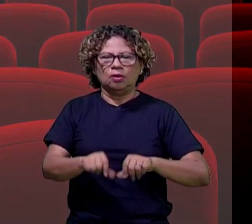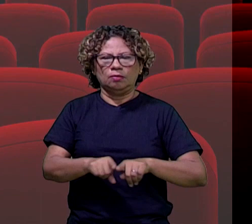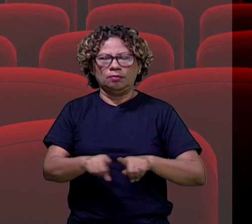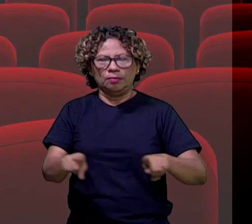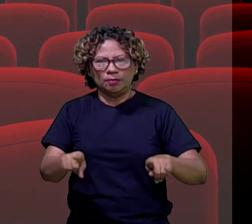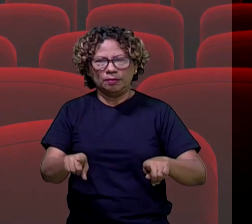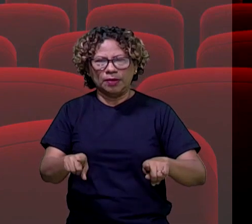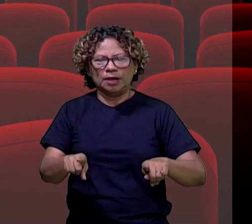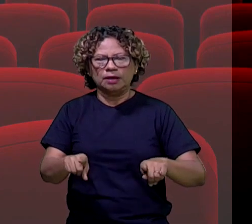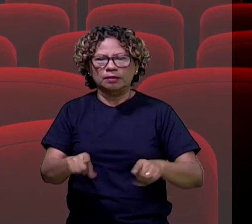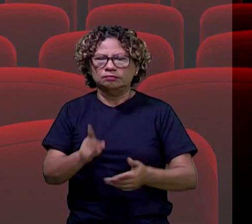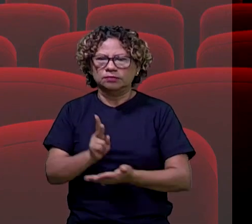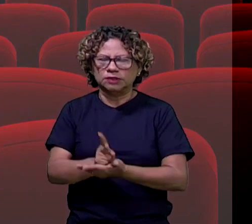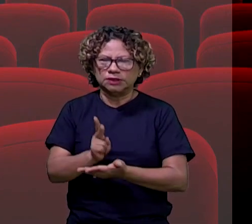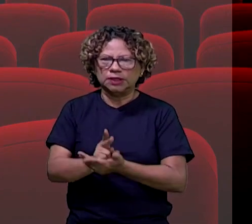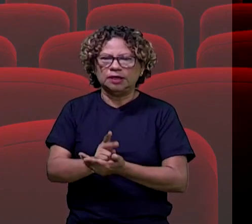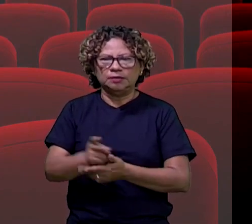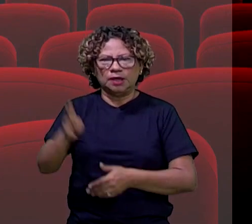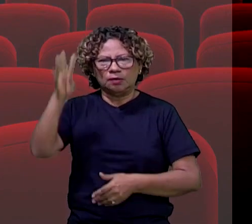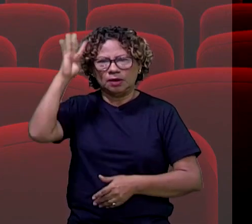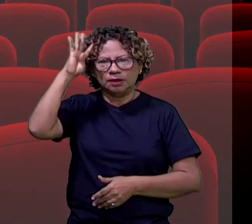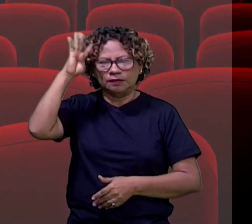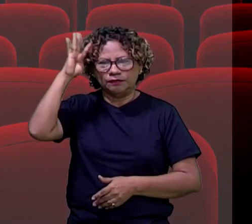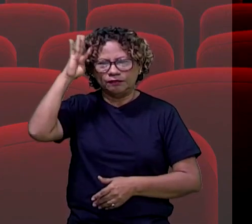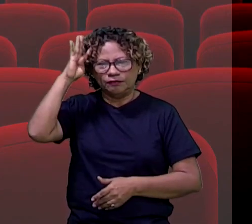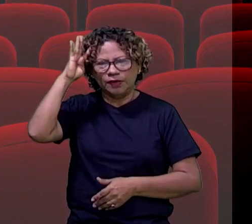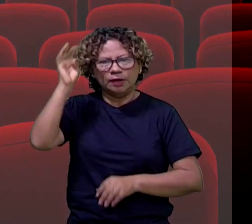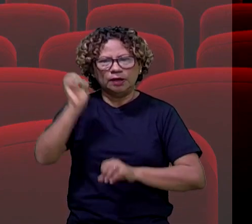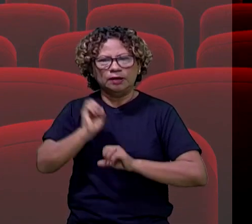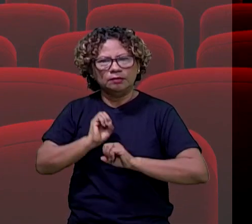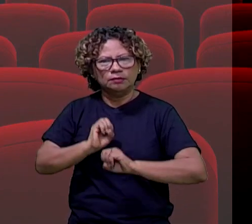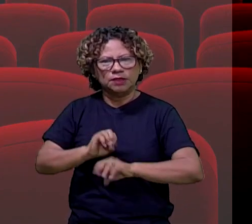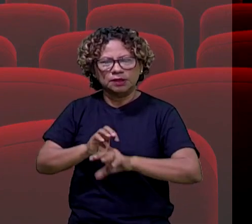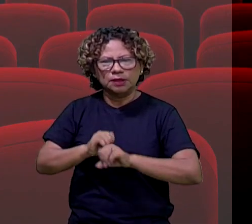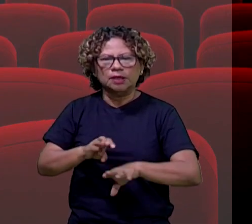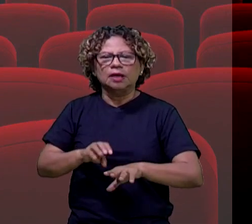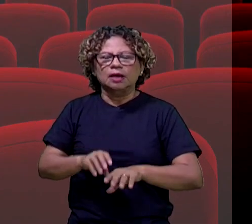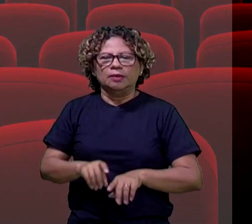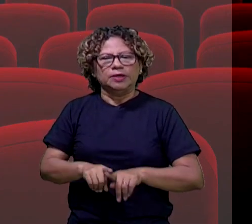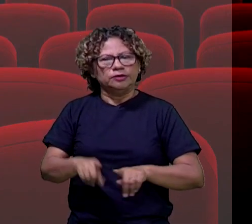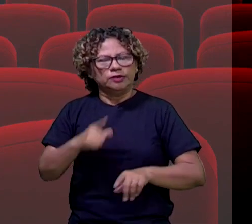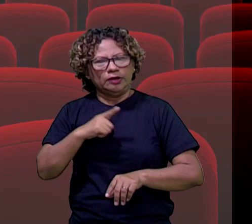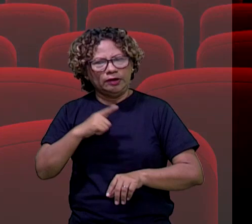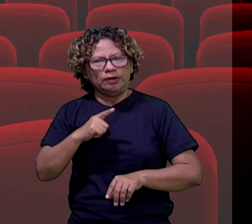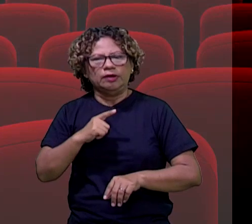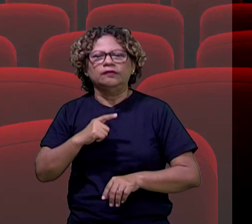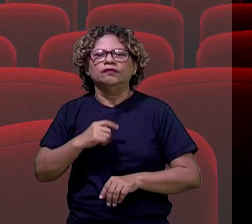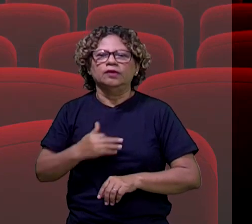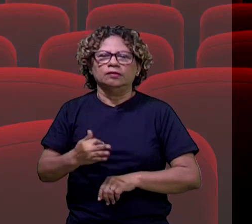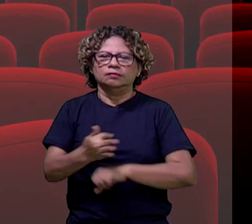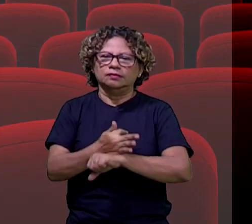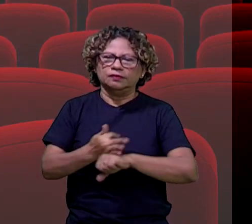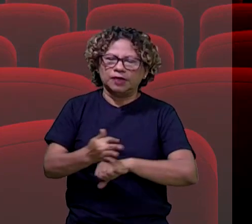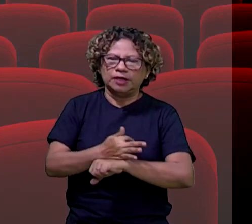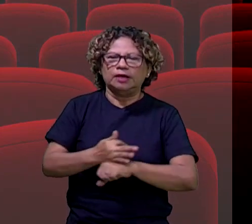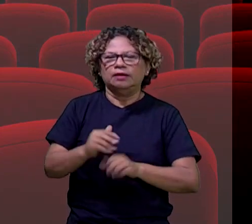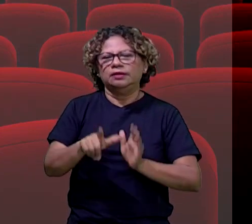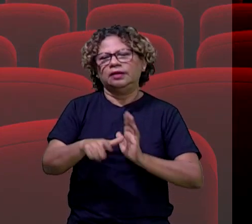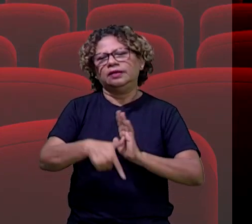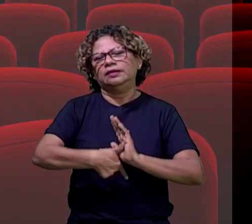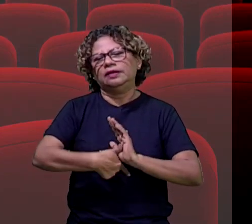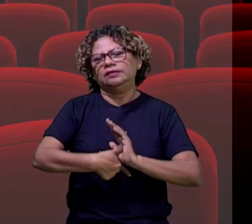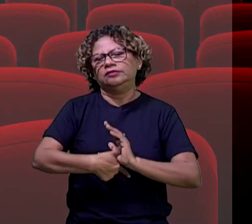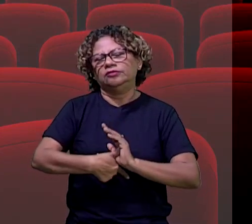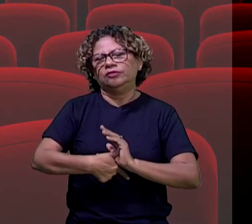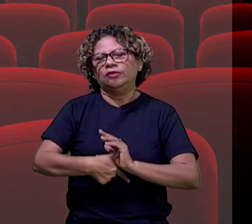transmite esse momento às quartas-feiras, mas essa semana a gente teve o feriado, o ponto facultativo e atrasou um pouquinho,